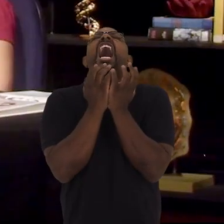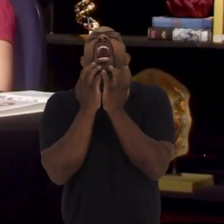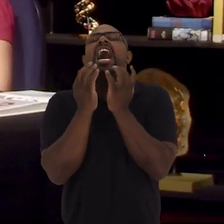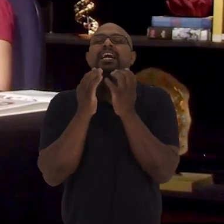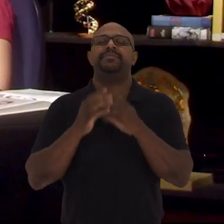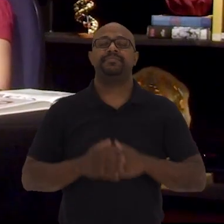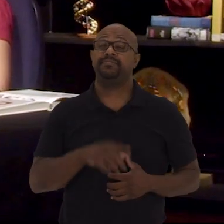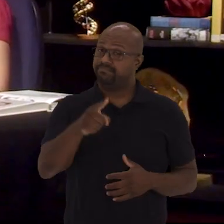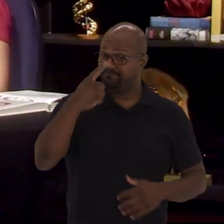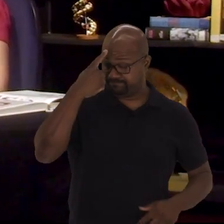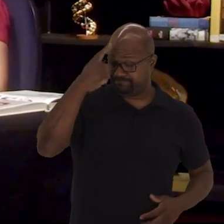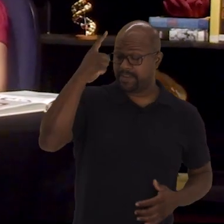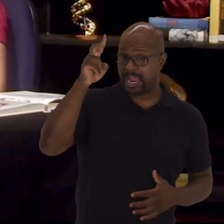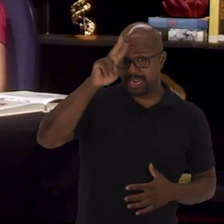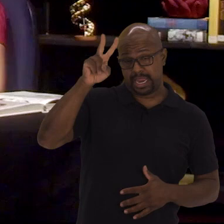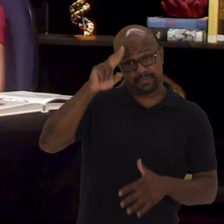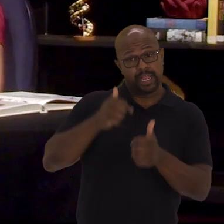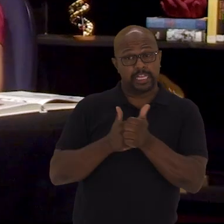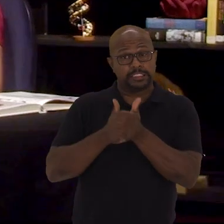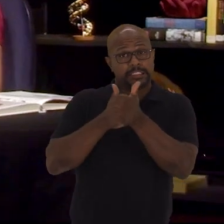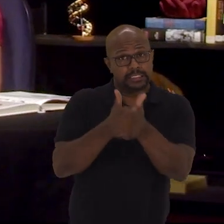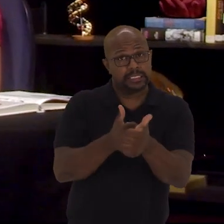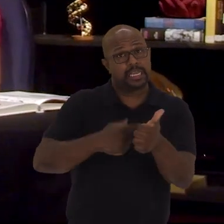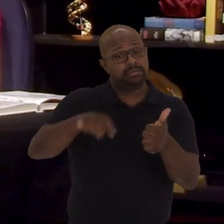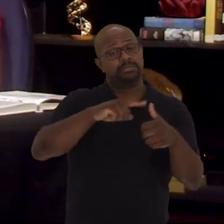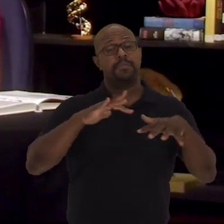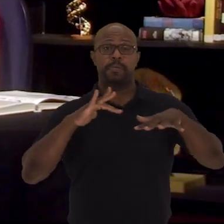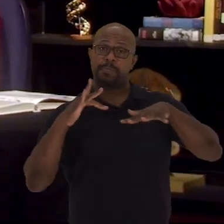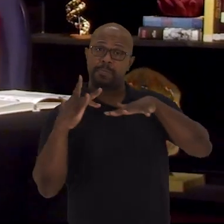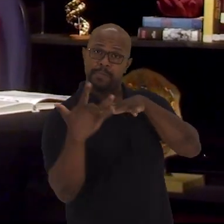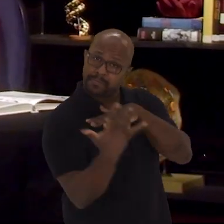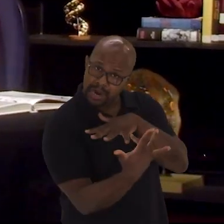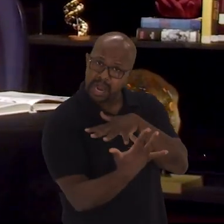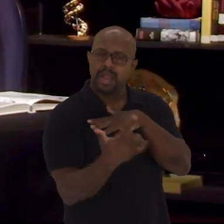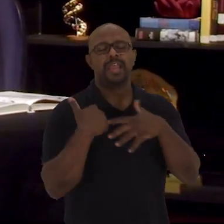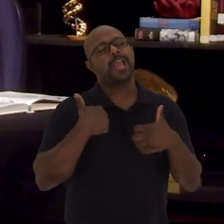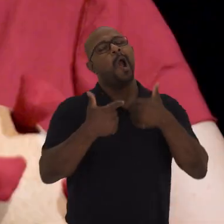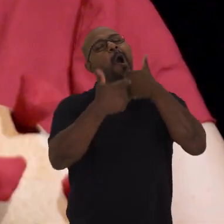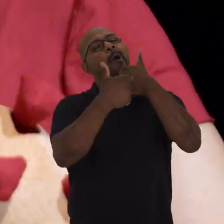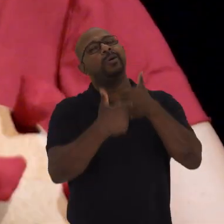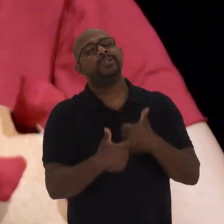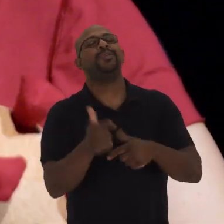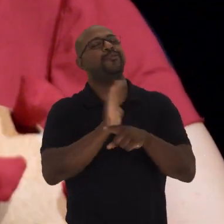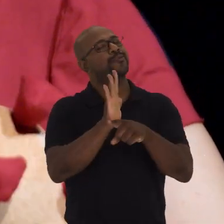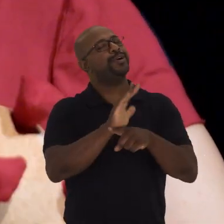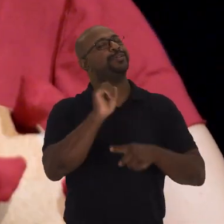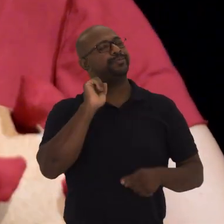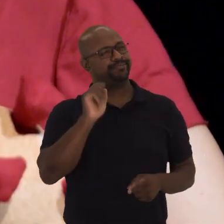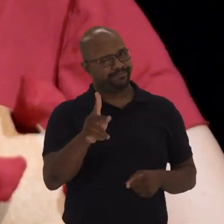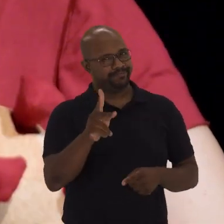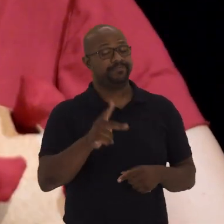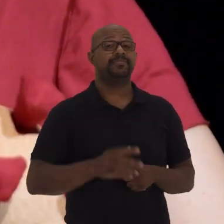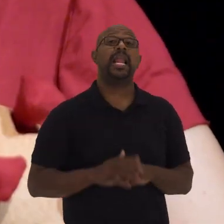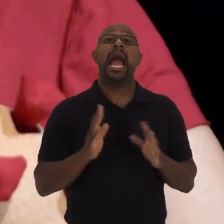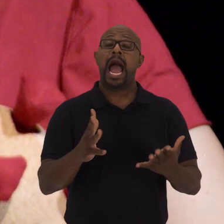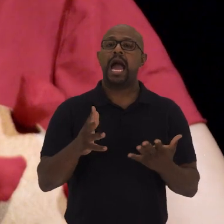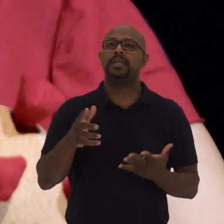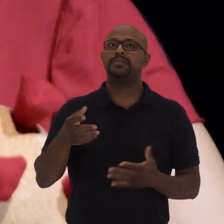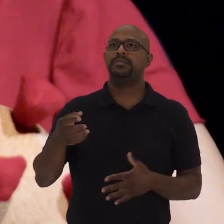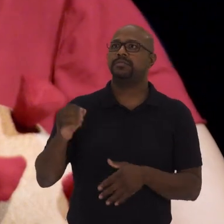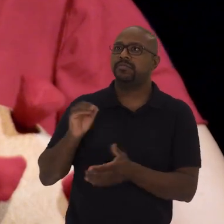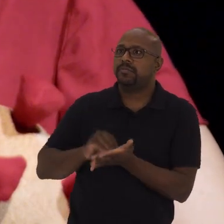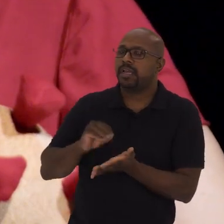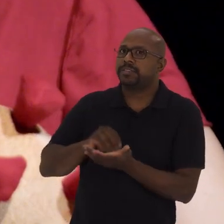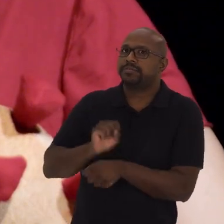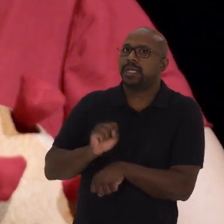Lembre-se de seguir a gente Nas nossas redes sociais E curtir o vídeo E enquanto o novo vídeo não